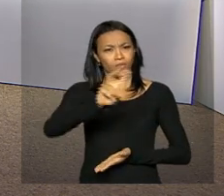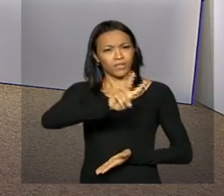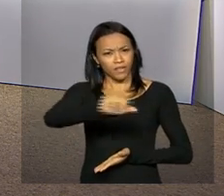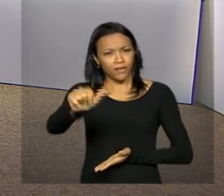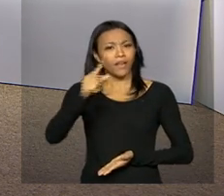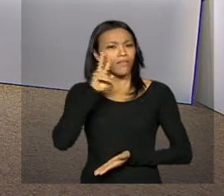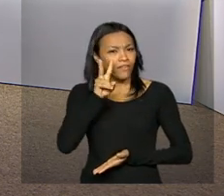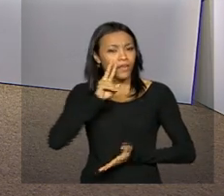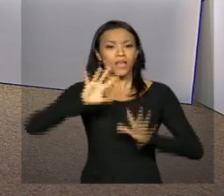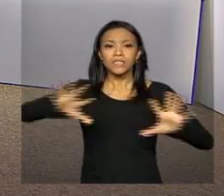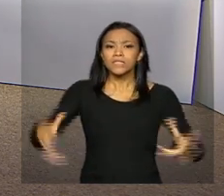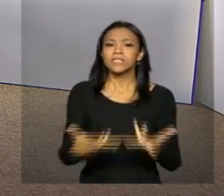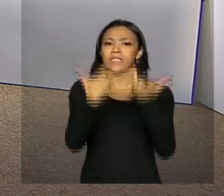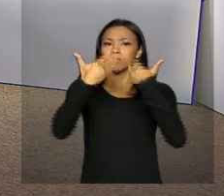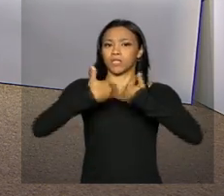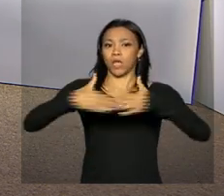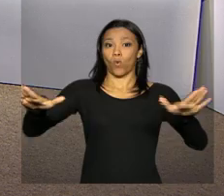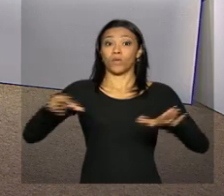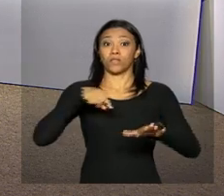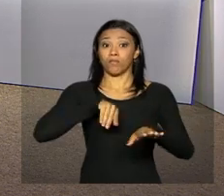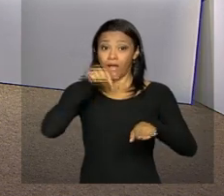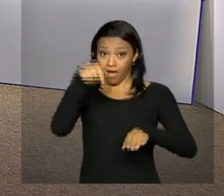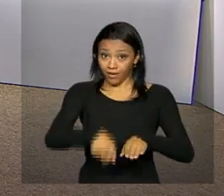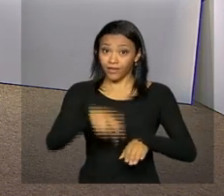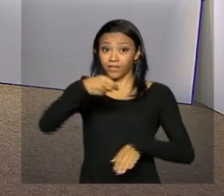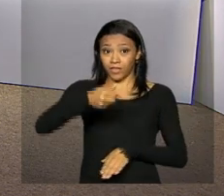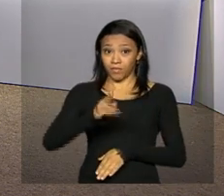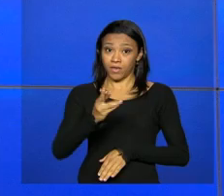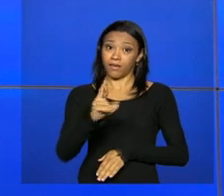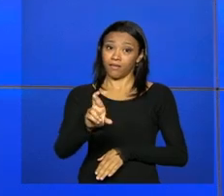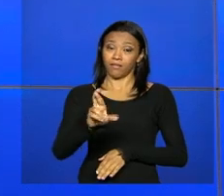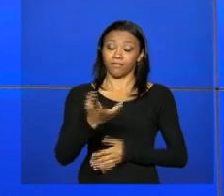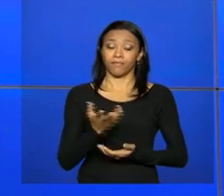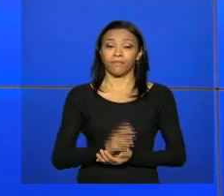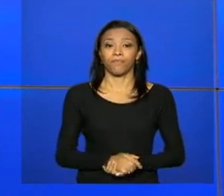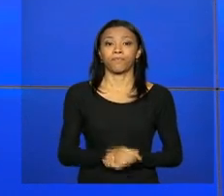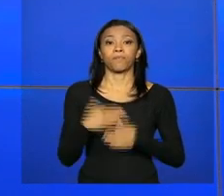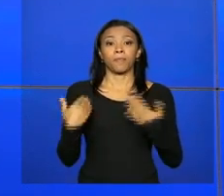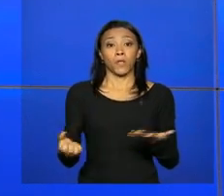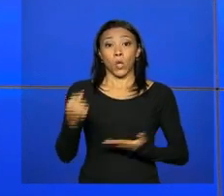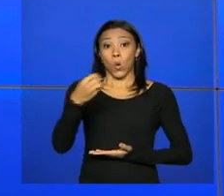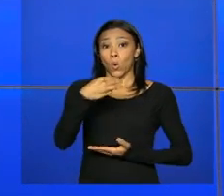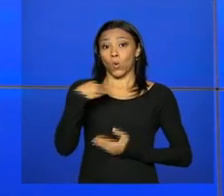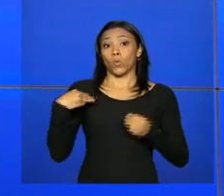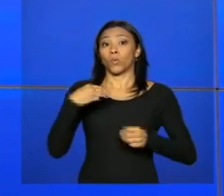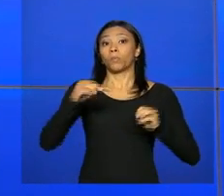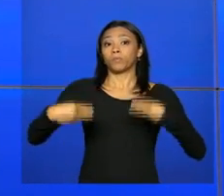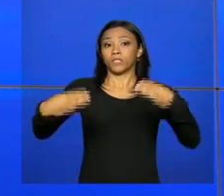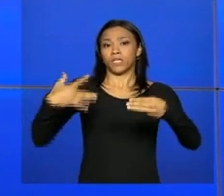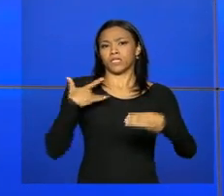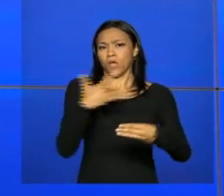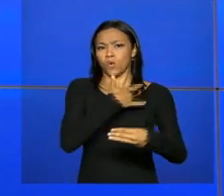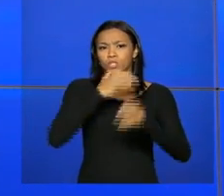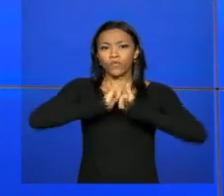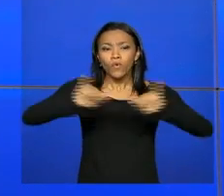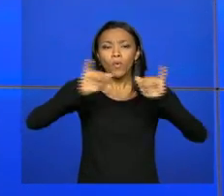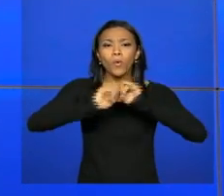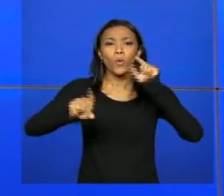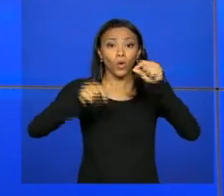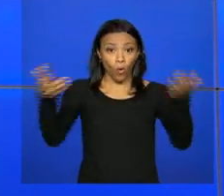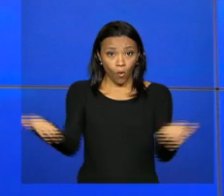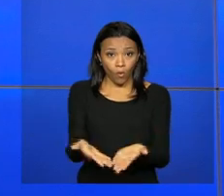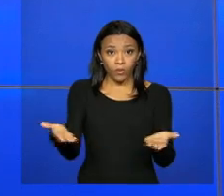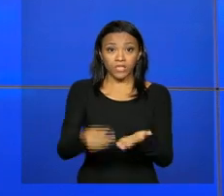acompanha a transmissão da cerimônia de inauguração aqui na TVNBR. O Ministério da Saúde informou em nota oficial que disponibiliza